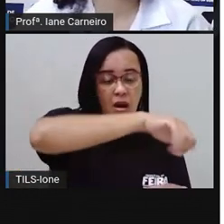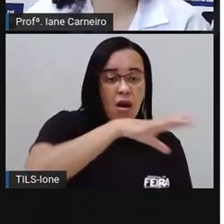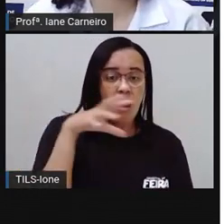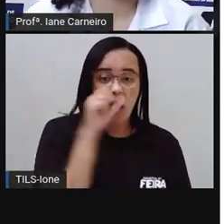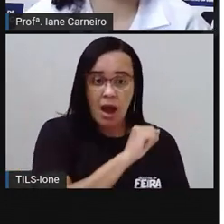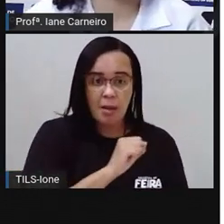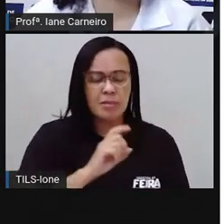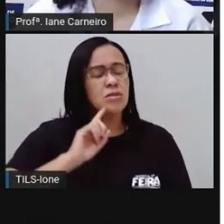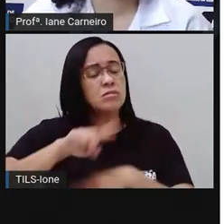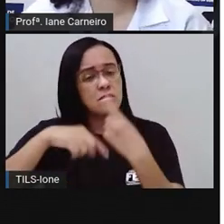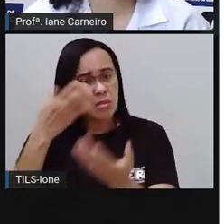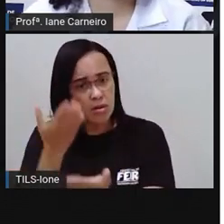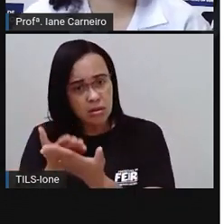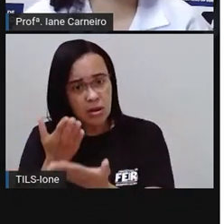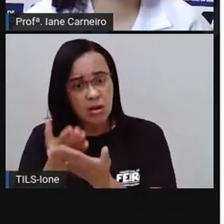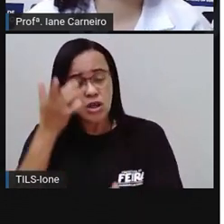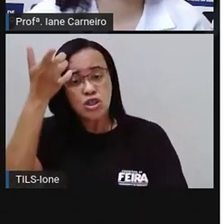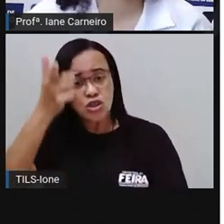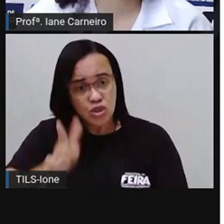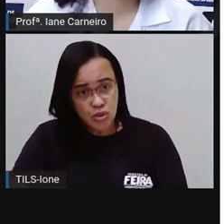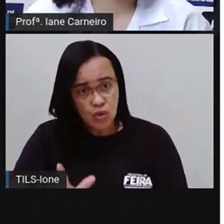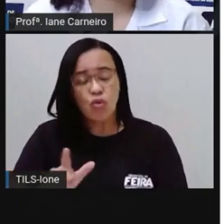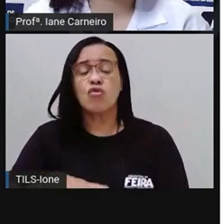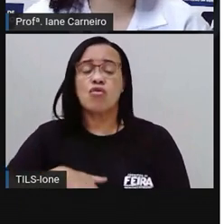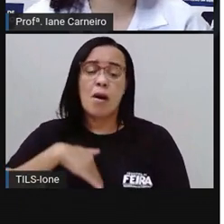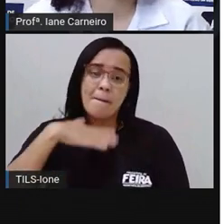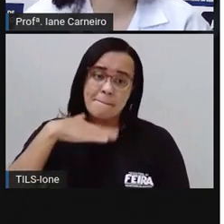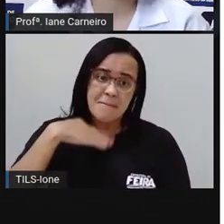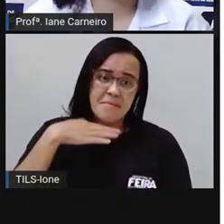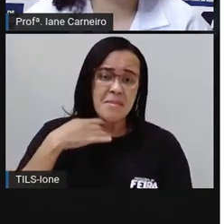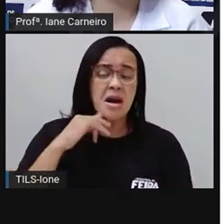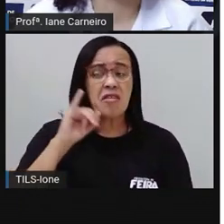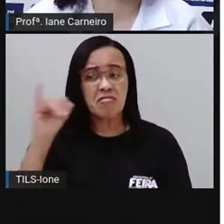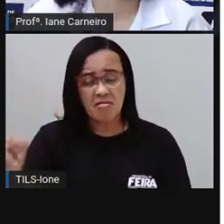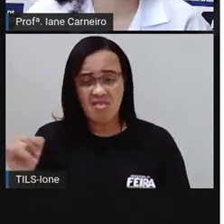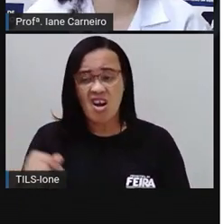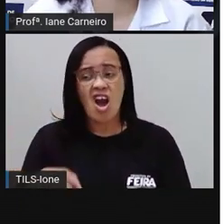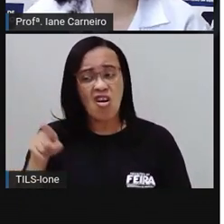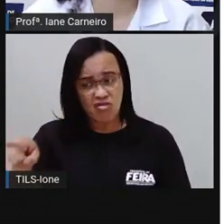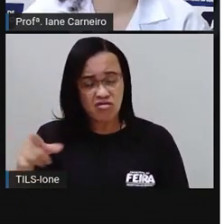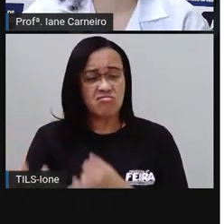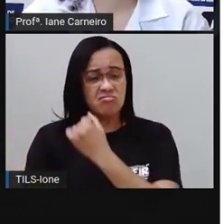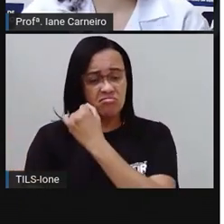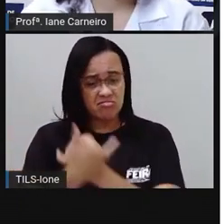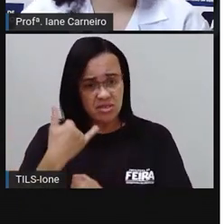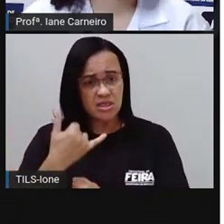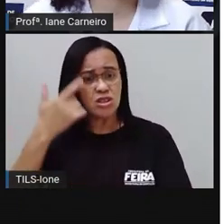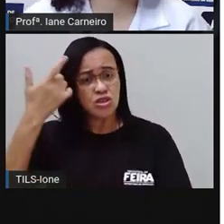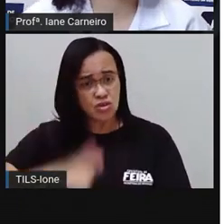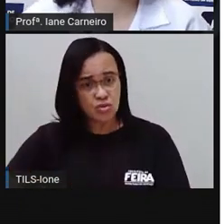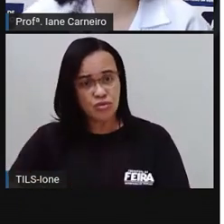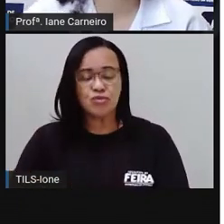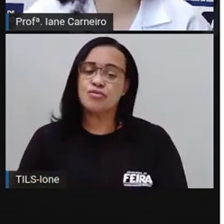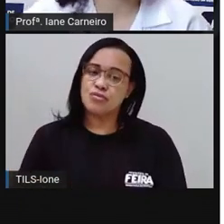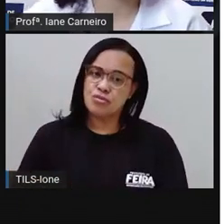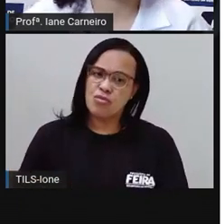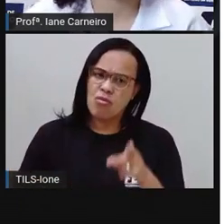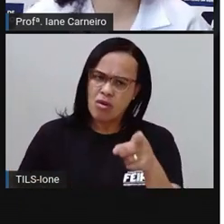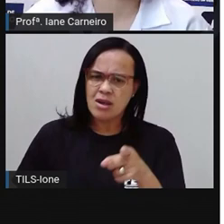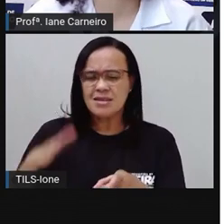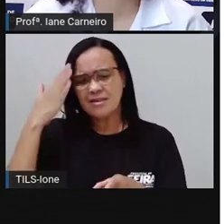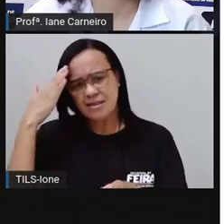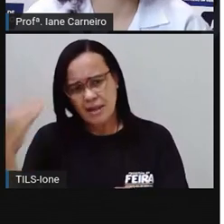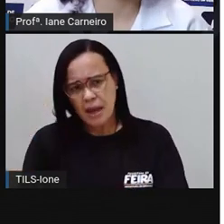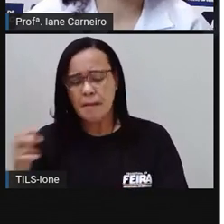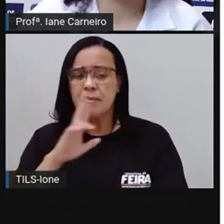esperando por Theo. Minha mãe disse que você me enganou de novo, falou Duende. Ela disse que você sabia